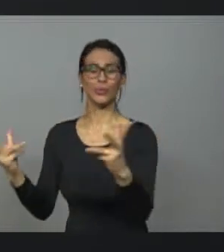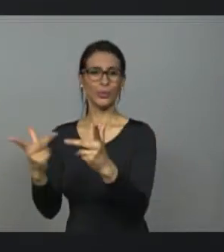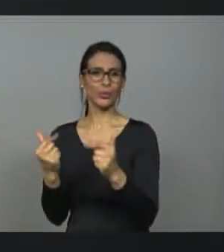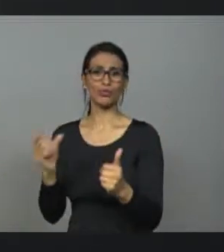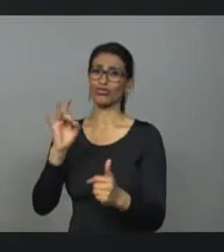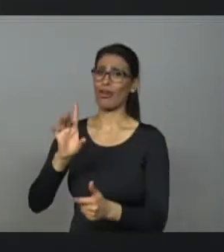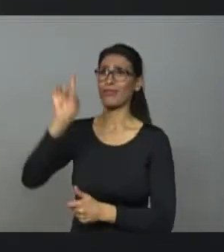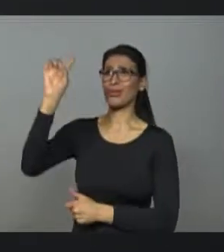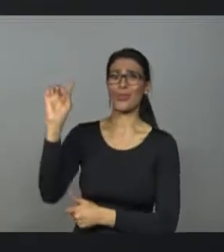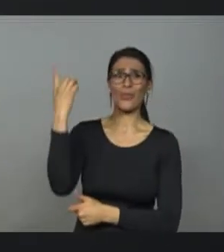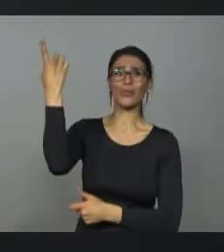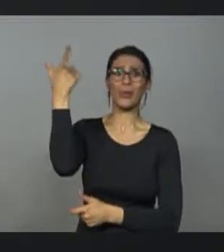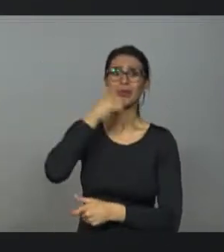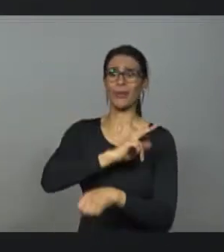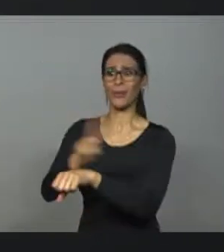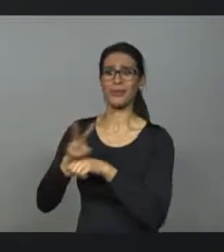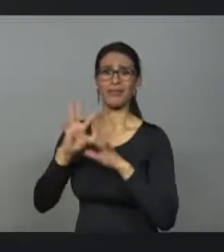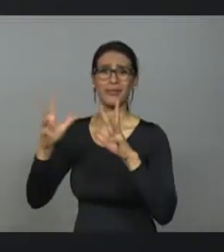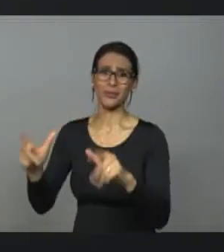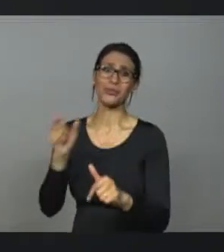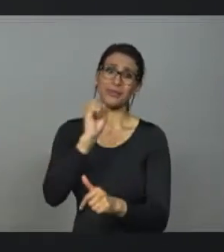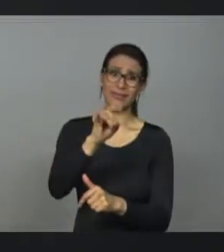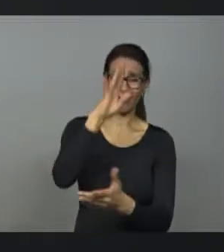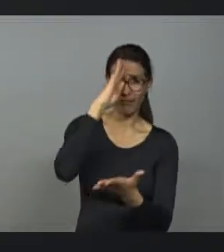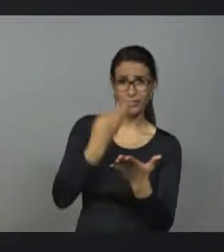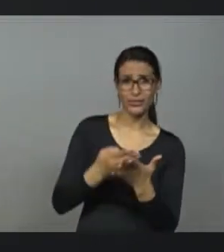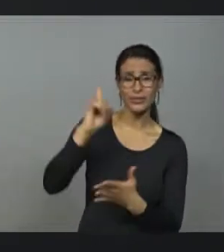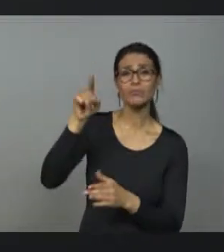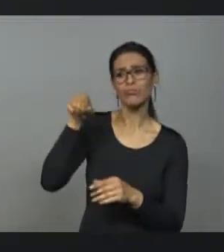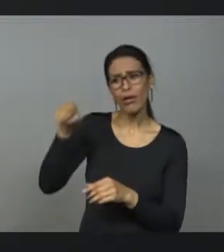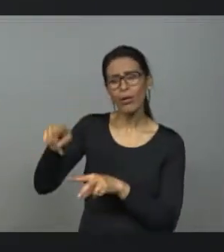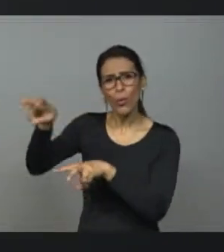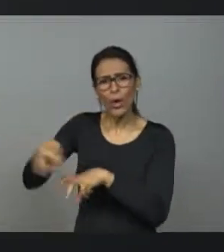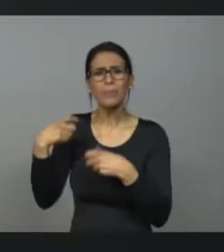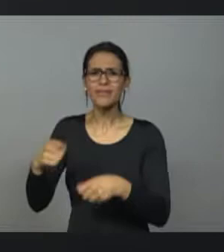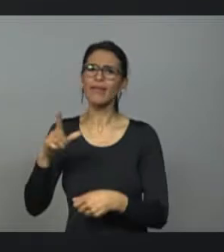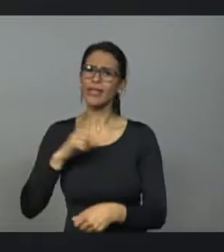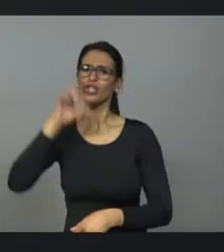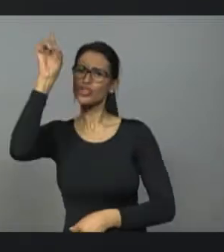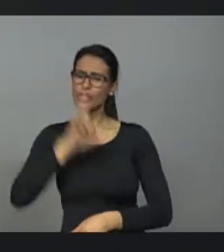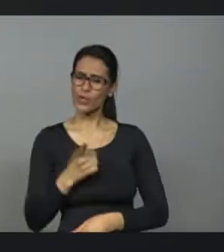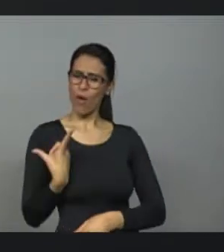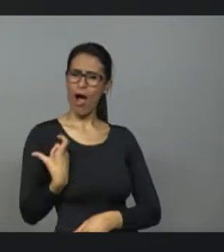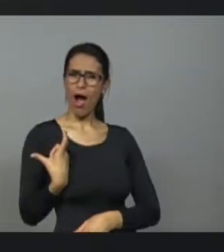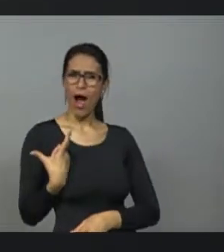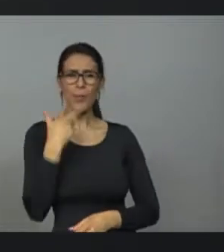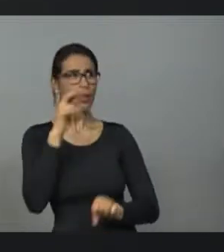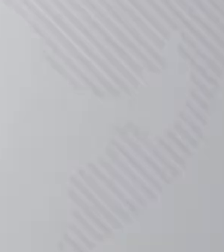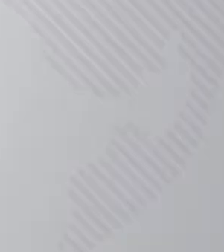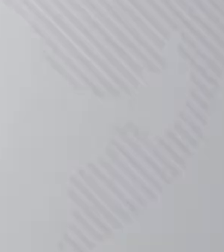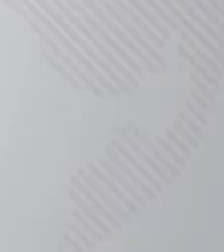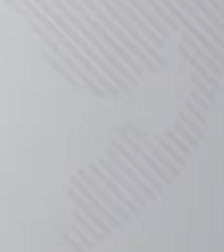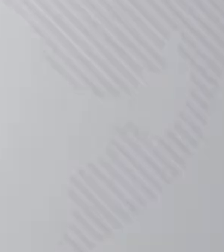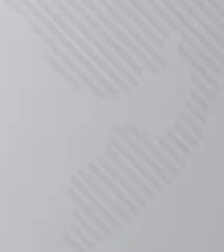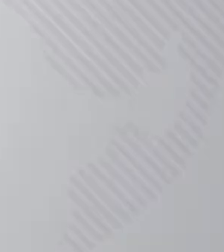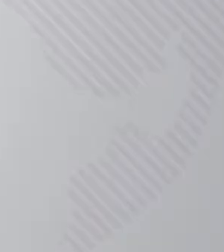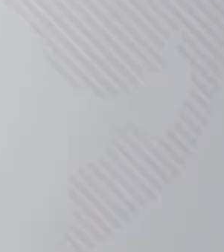produtor tem que ter o direito de ter acesso legal à arma de fogo para poder se defender, defender a sua vida, da vida, sua família e a sua propriedade.